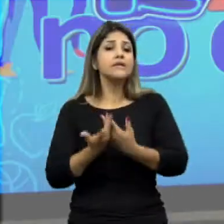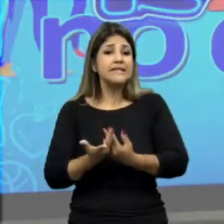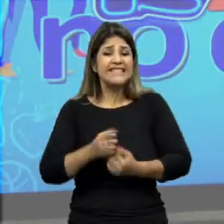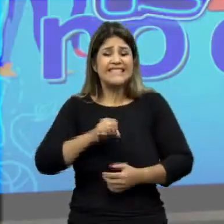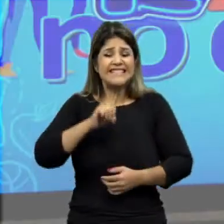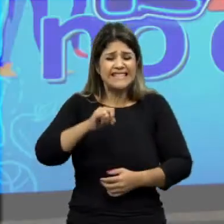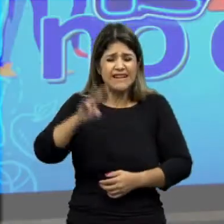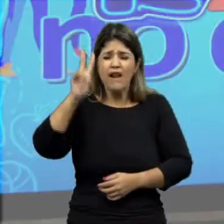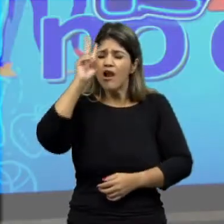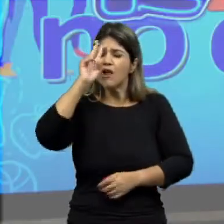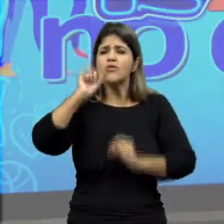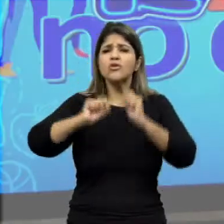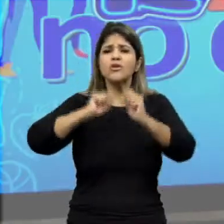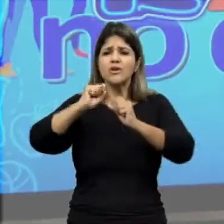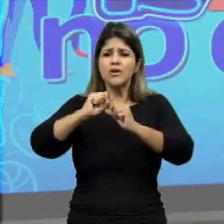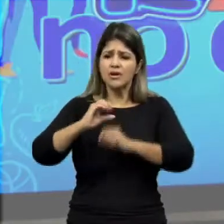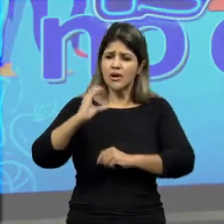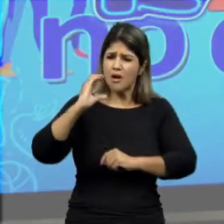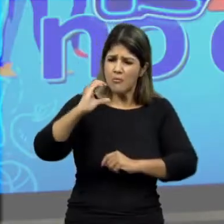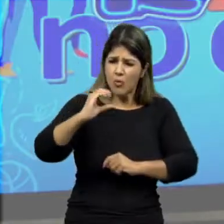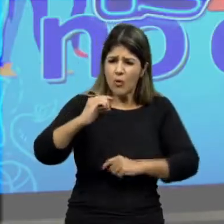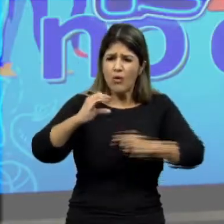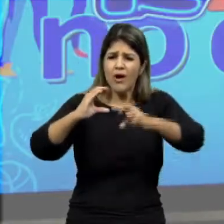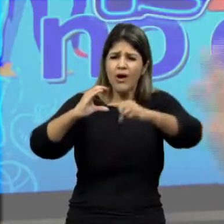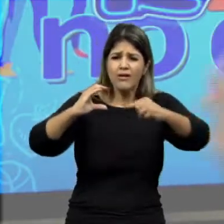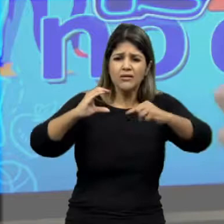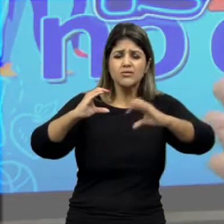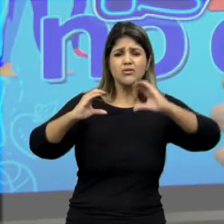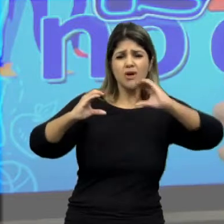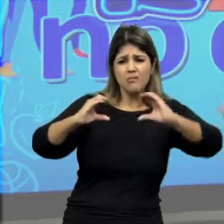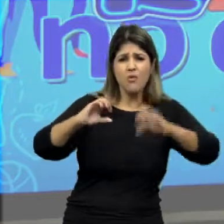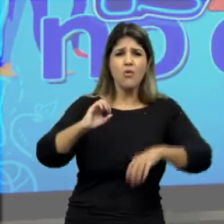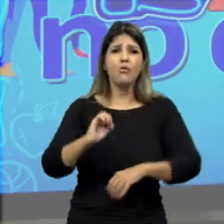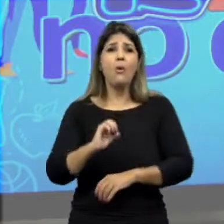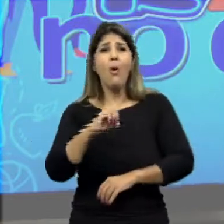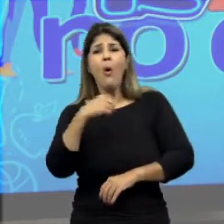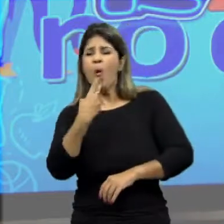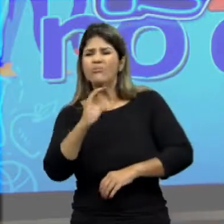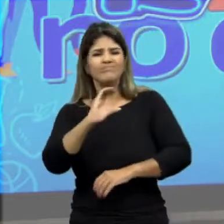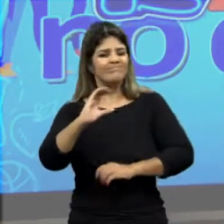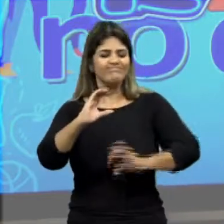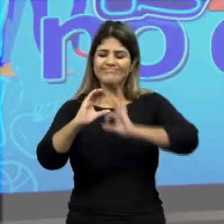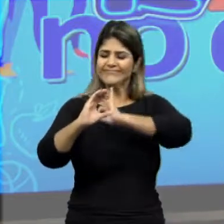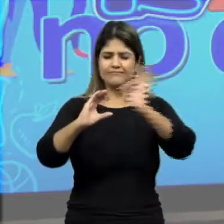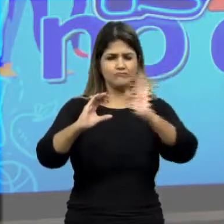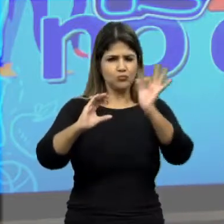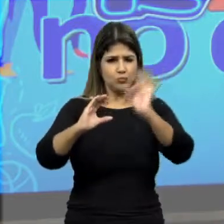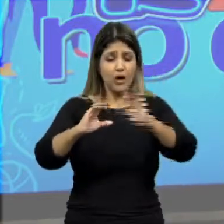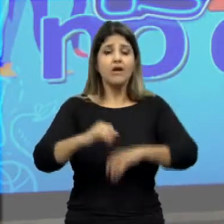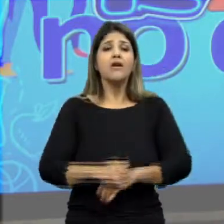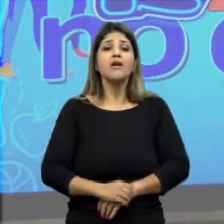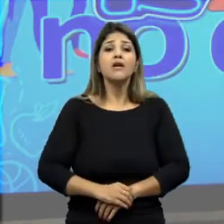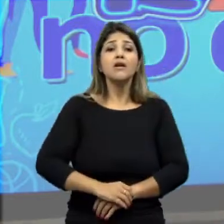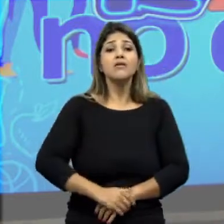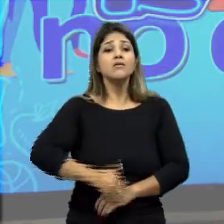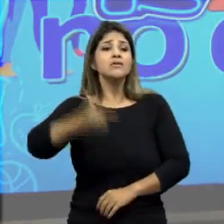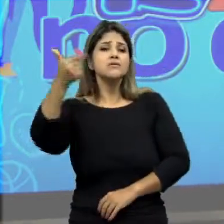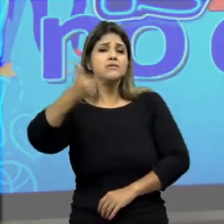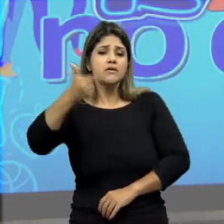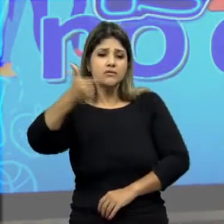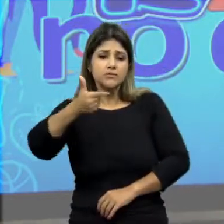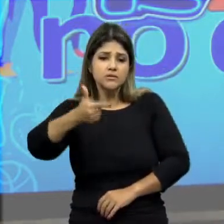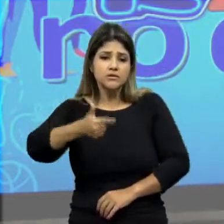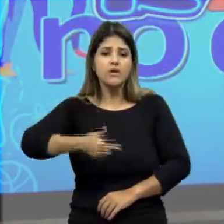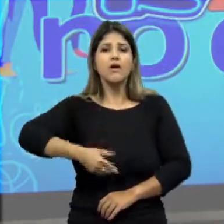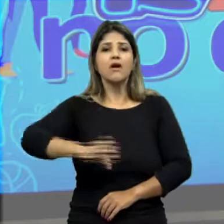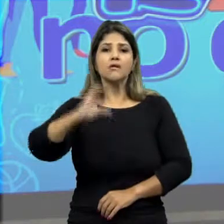Presta atenção, se você não se lembra, carbono primário é aquele que se liga a apenas um carbono ou a nenhum. E eu tenho carbono secundário, que é o